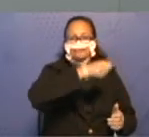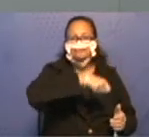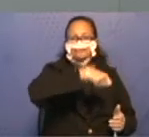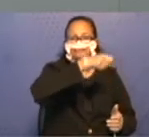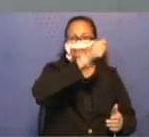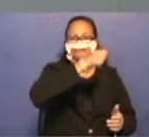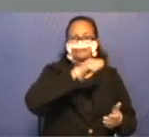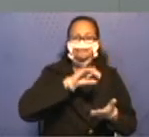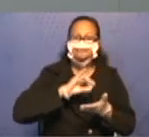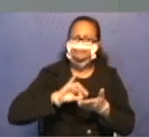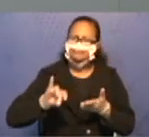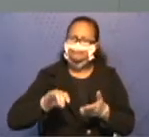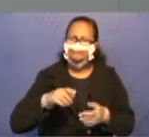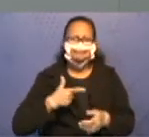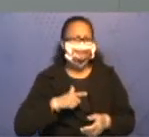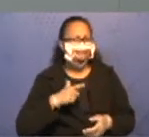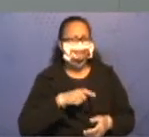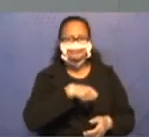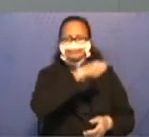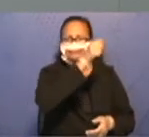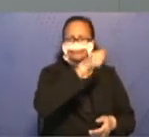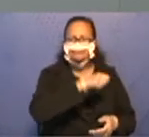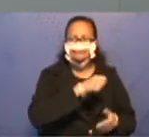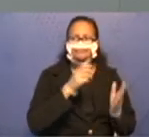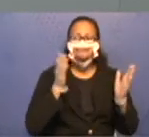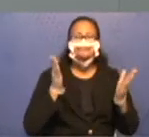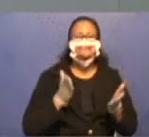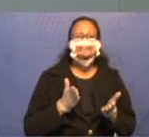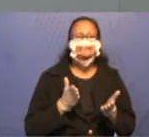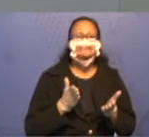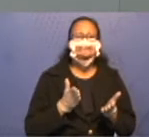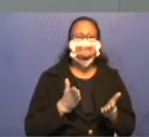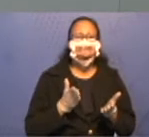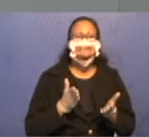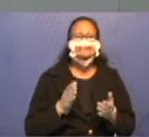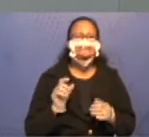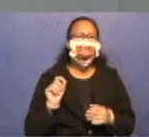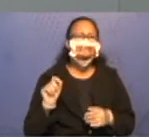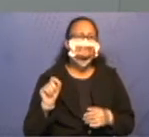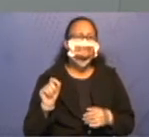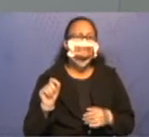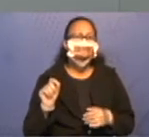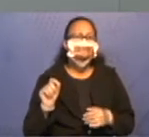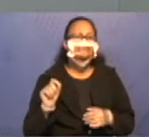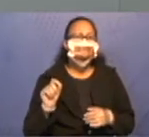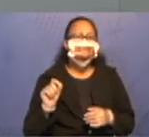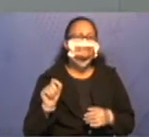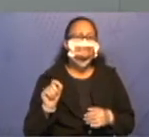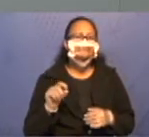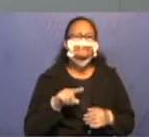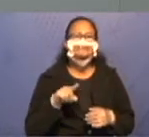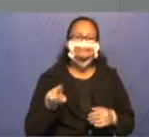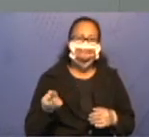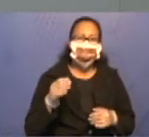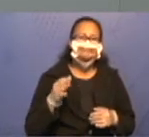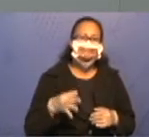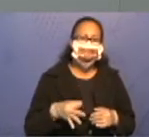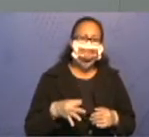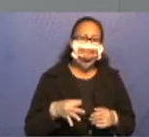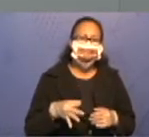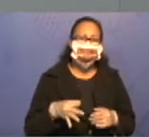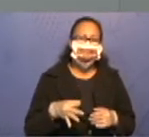Então, vamos tirar quem não pinta com um rolo. E agora? Quem sobrou é? Ah, você já acertou.